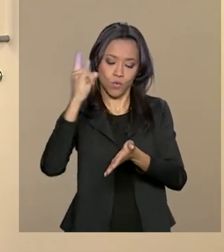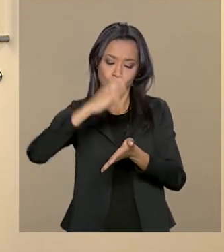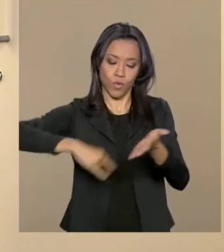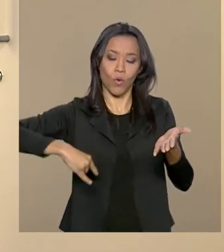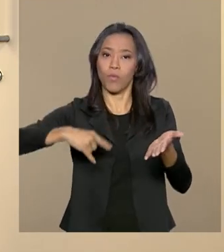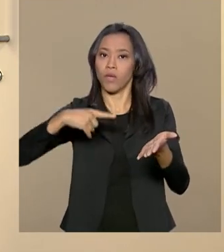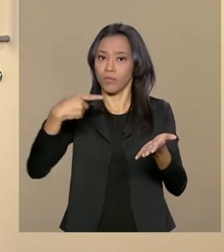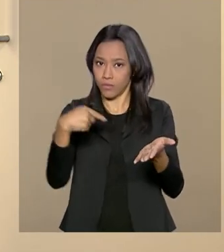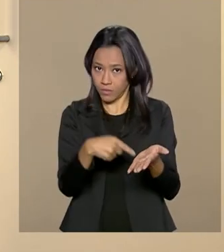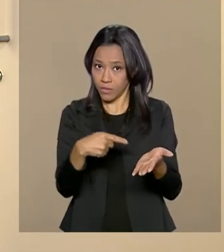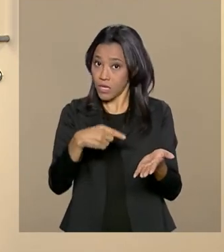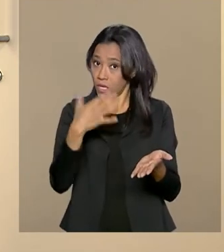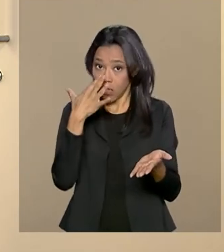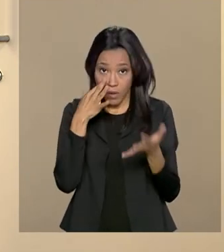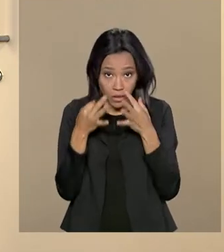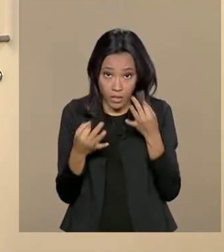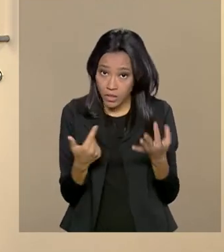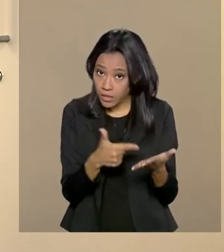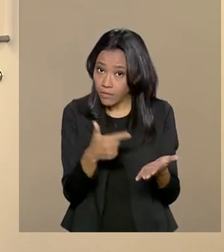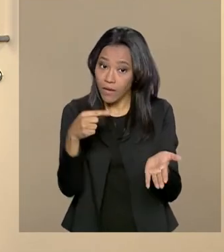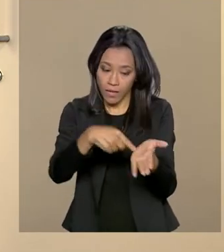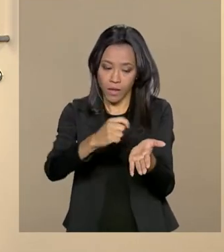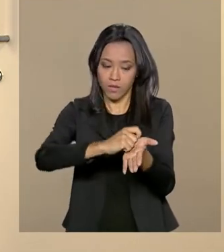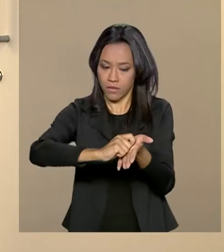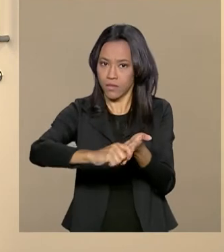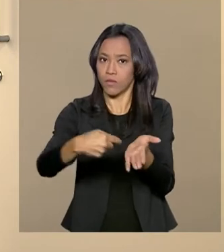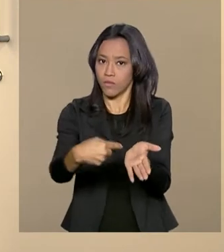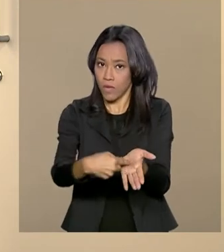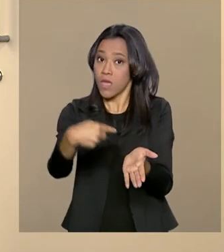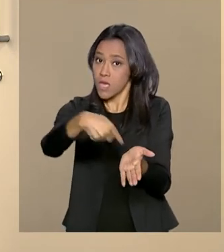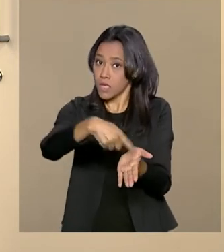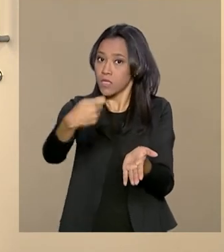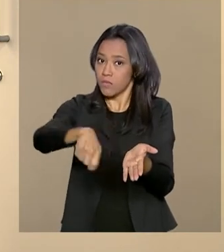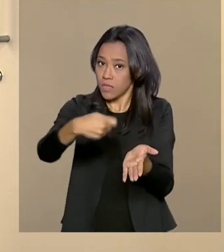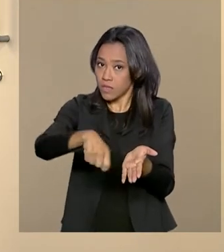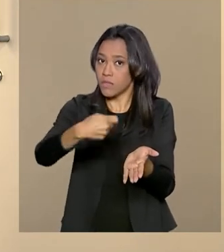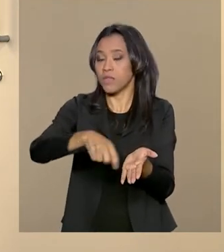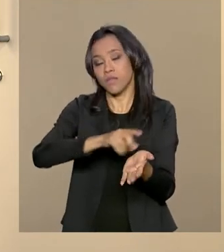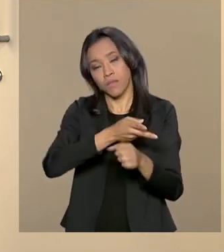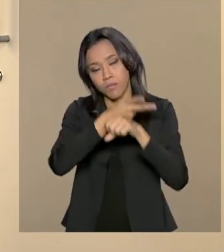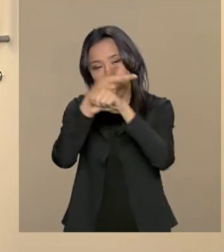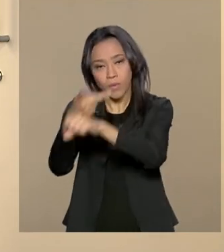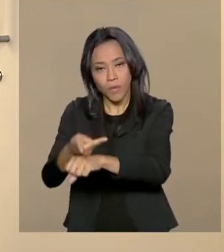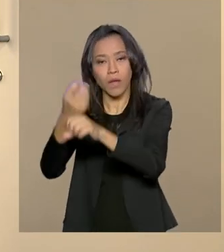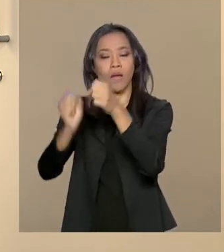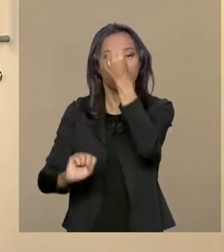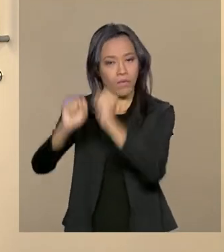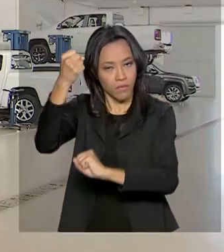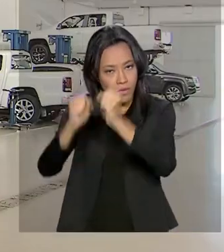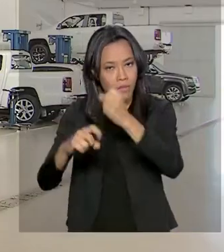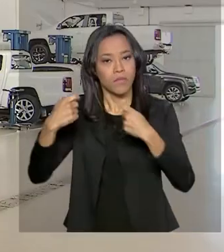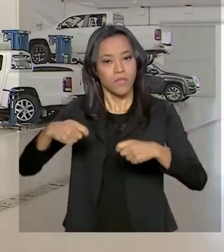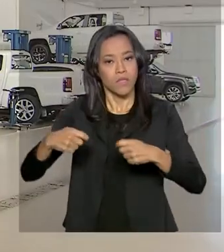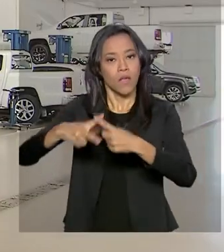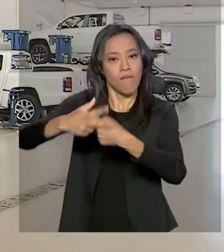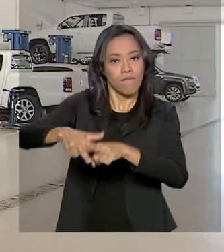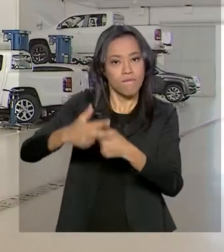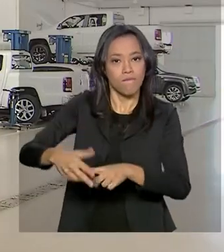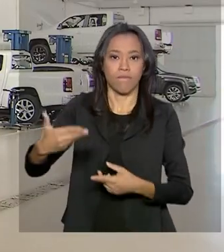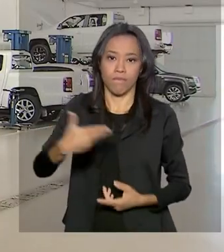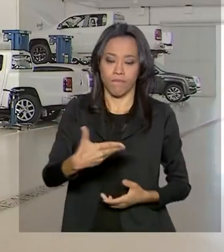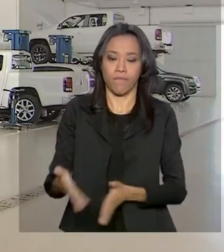do consumidor que não atendeu o recall, vai ter lá a frase este veículo está pendente de uma campanha de aumento, está pendente de um recall. Esta